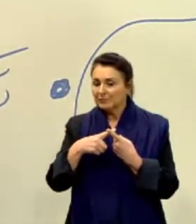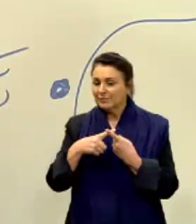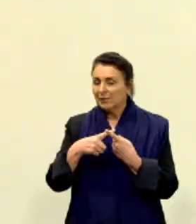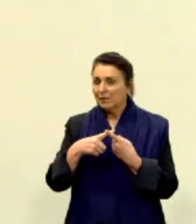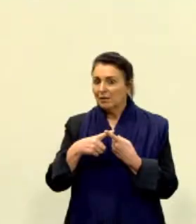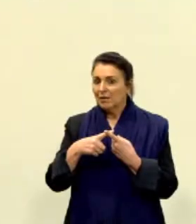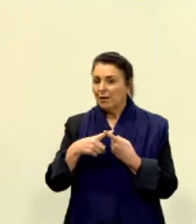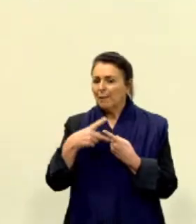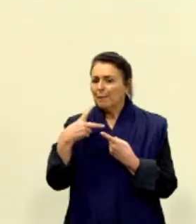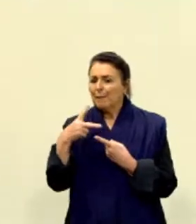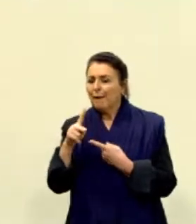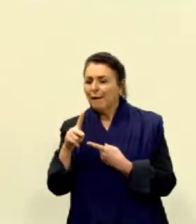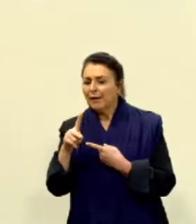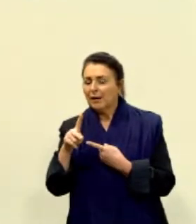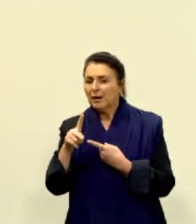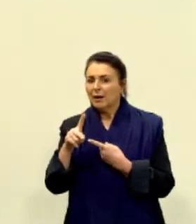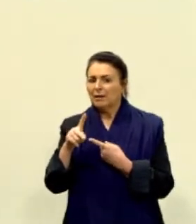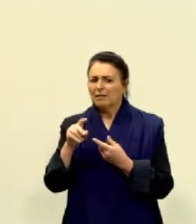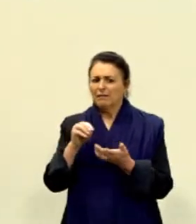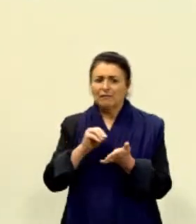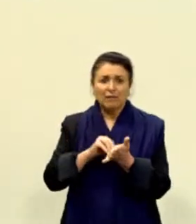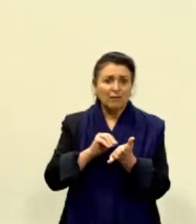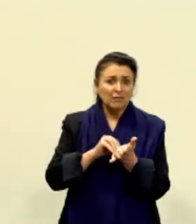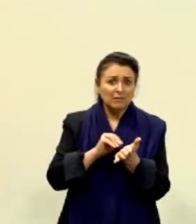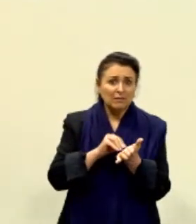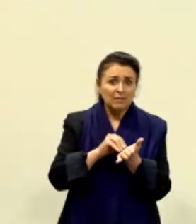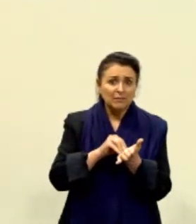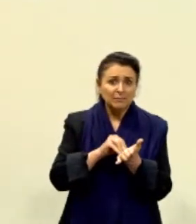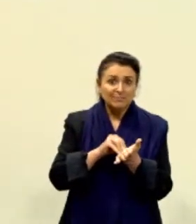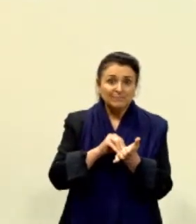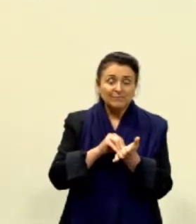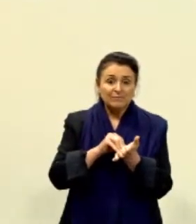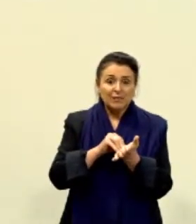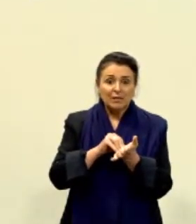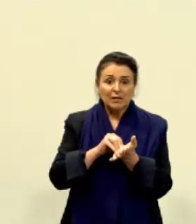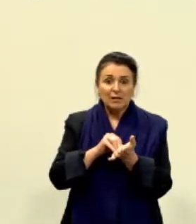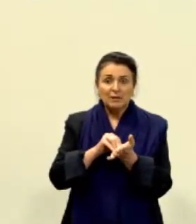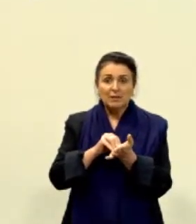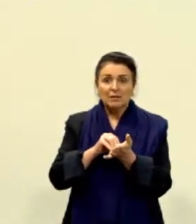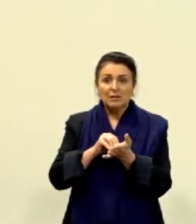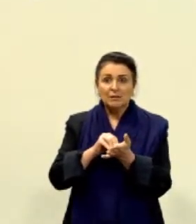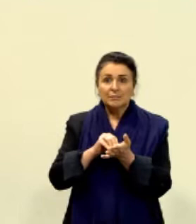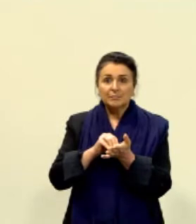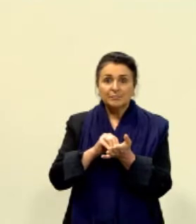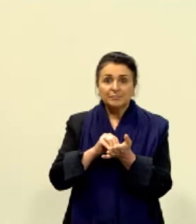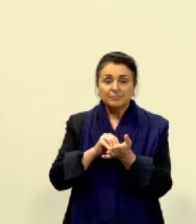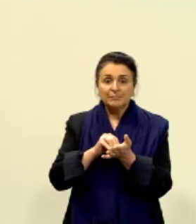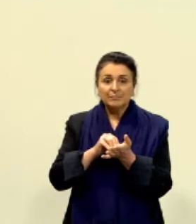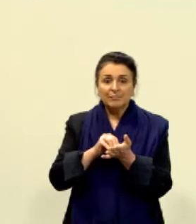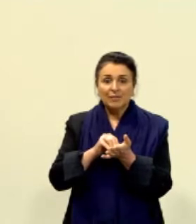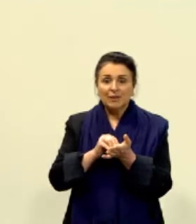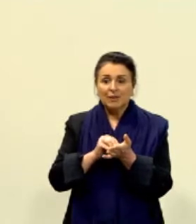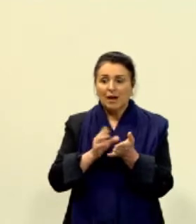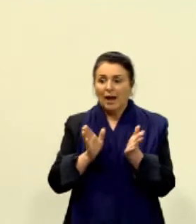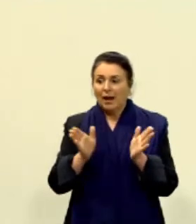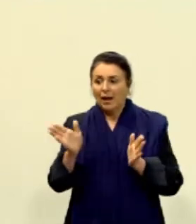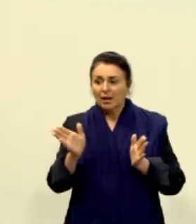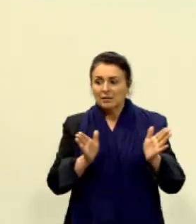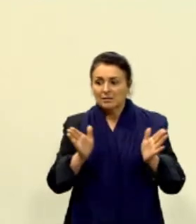falta de acesso